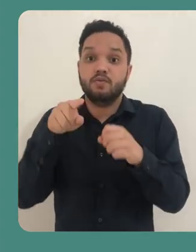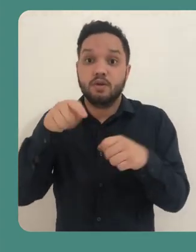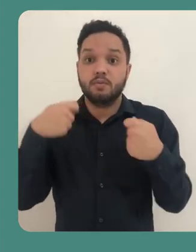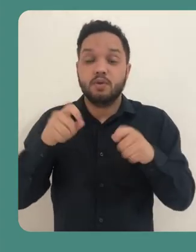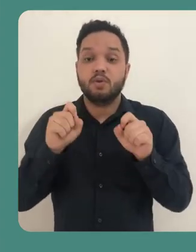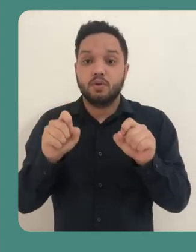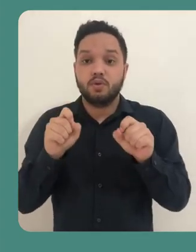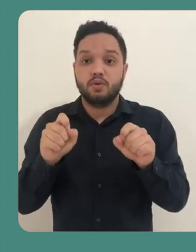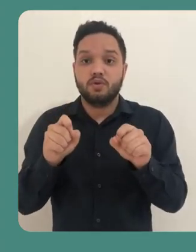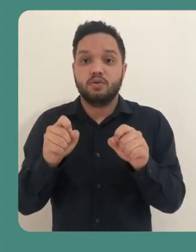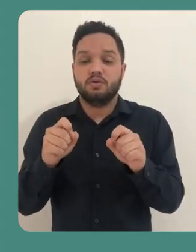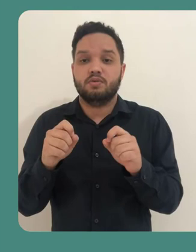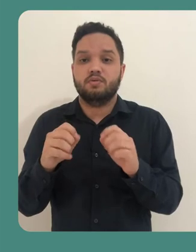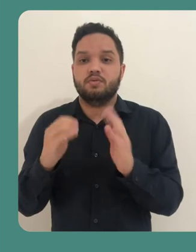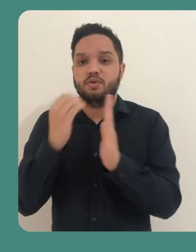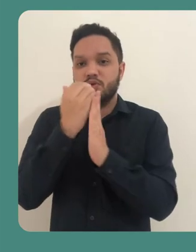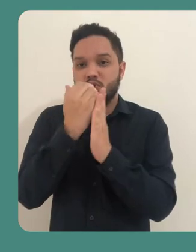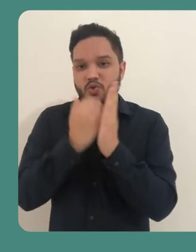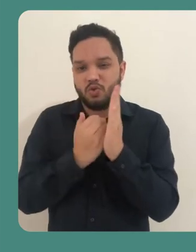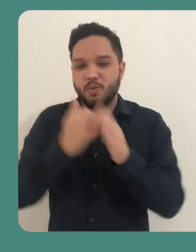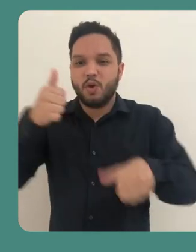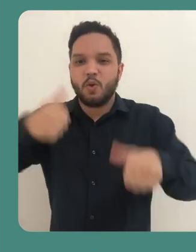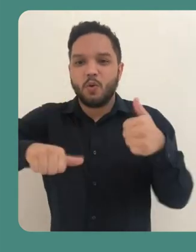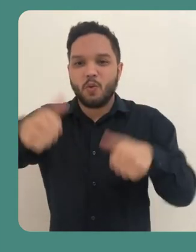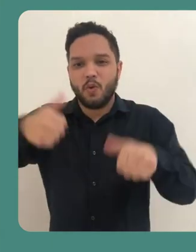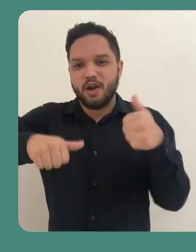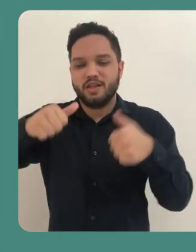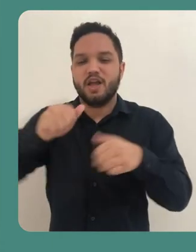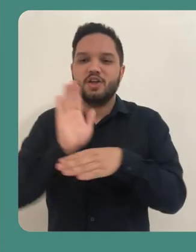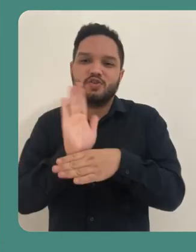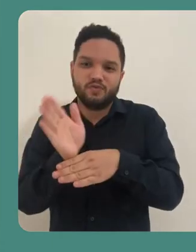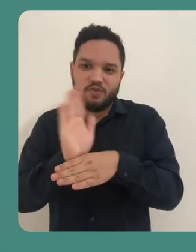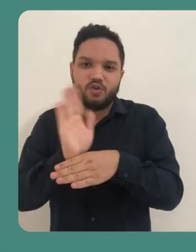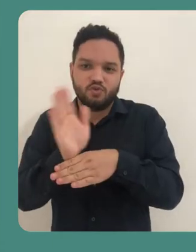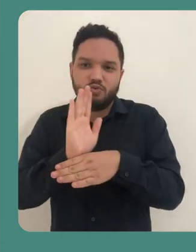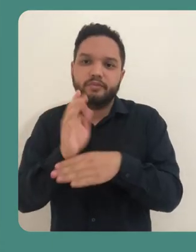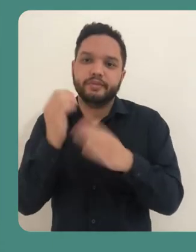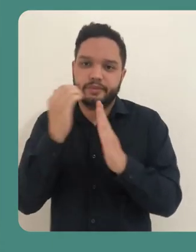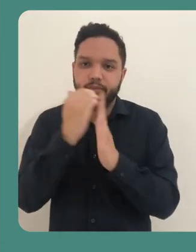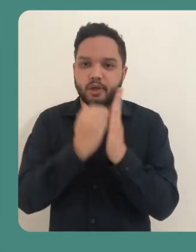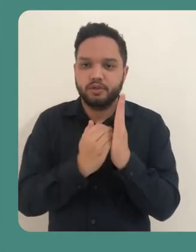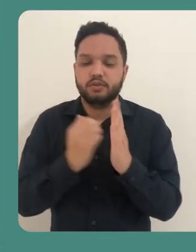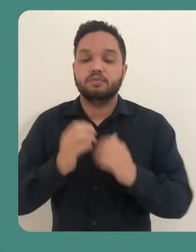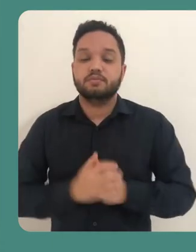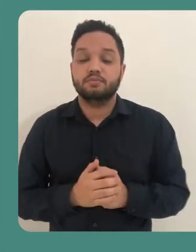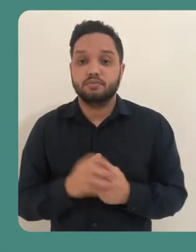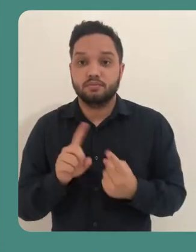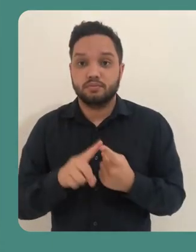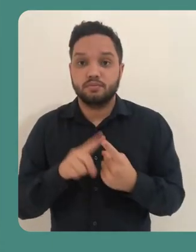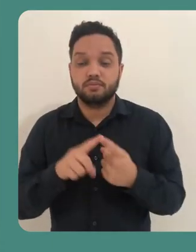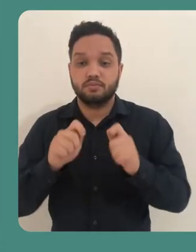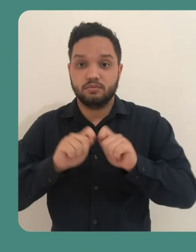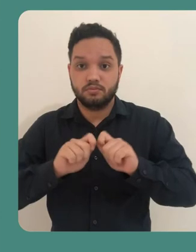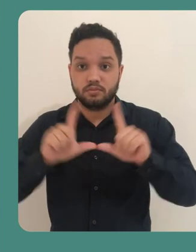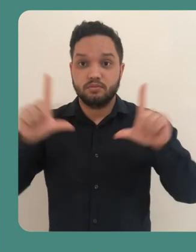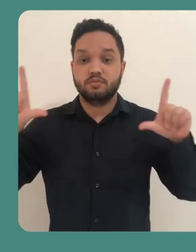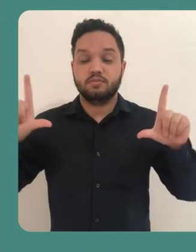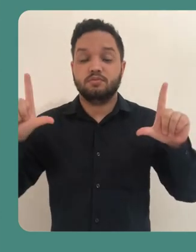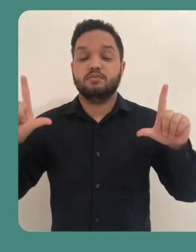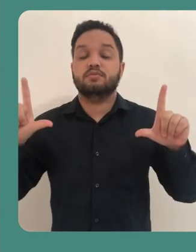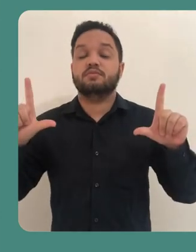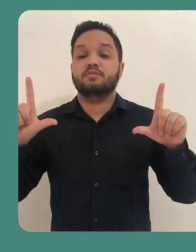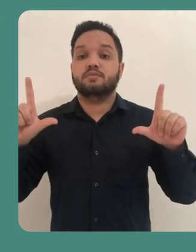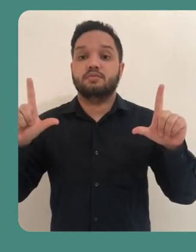a qualidade da sua transmissão em vídeo. Você também pode ampliar a visualização para a tela